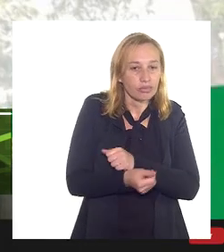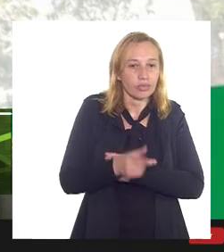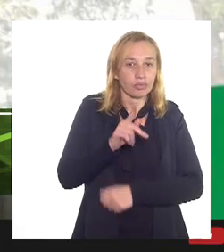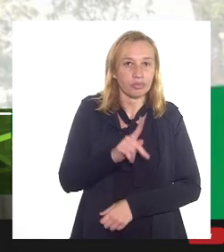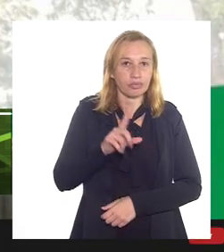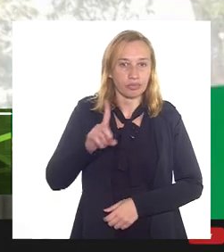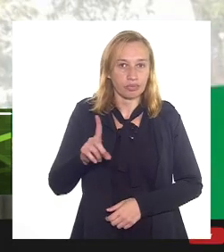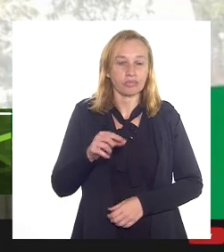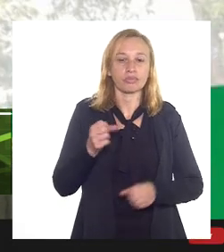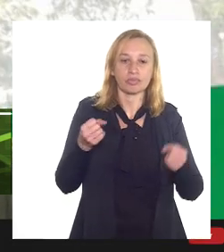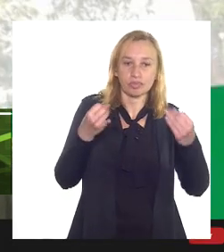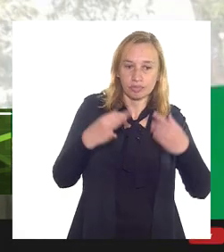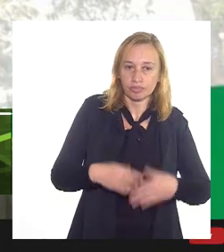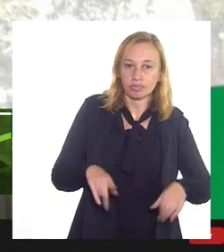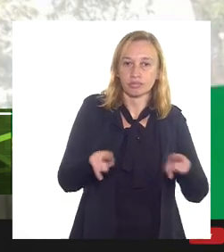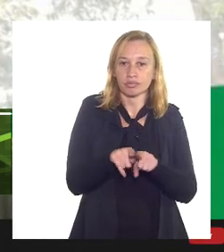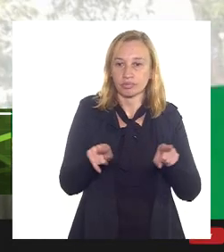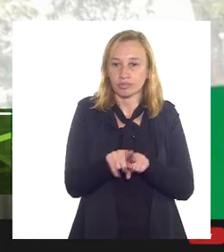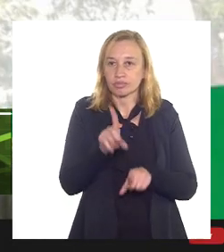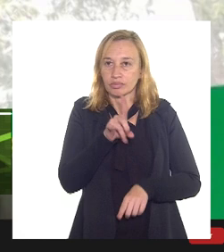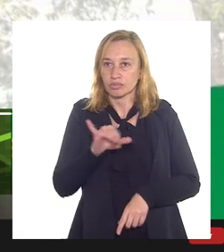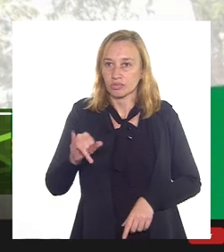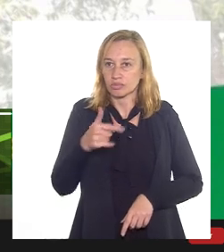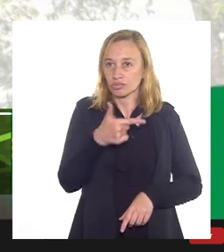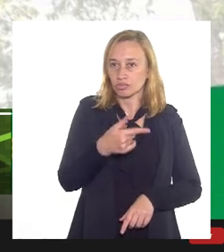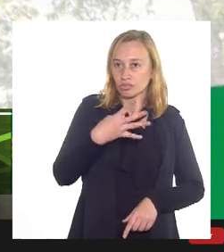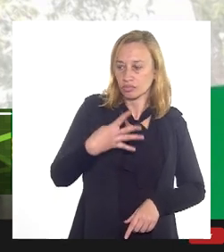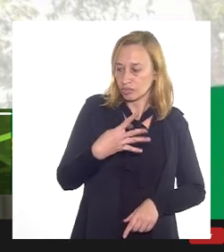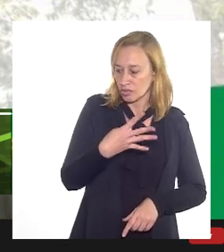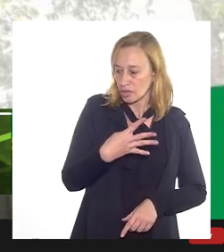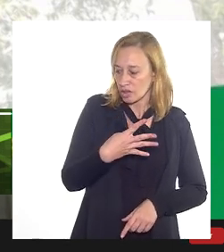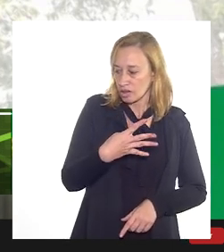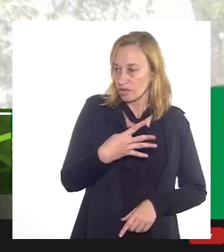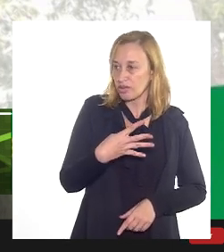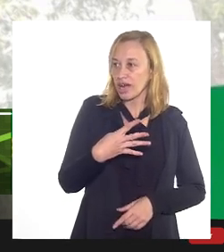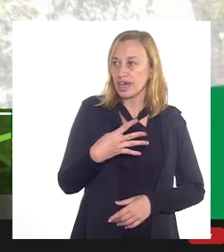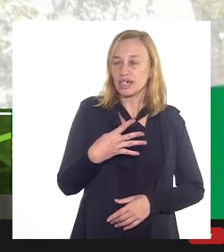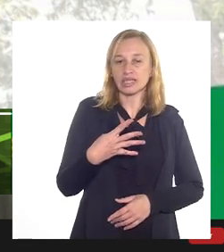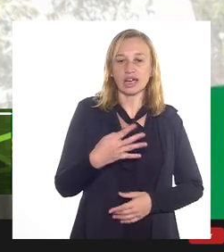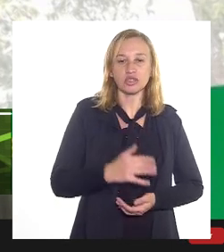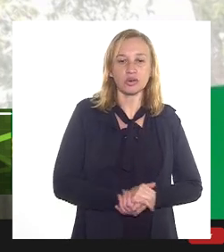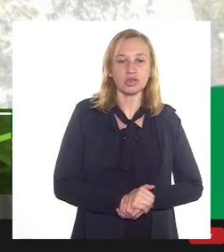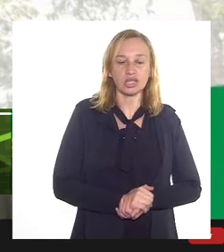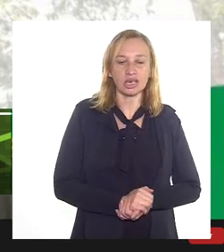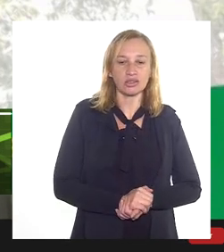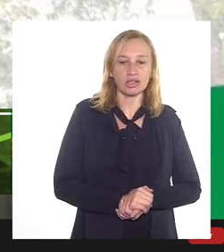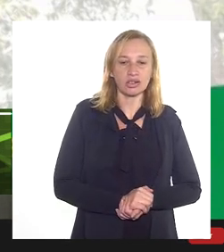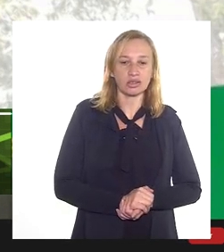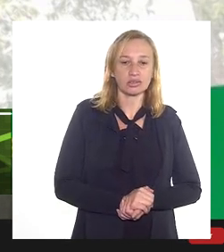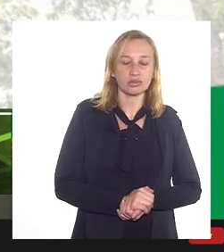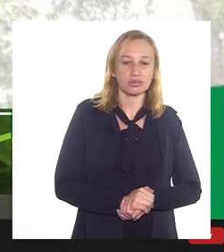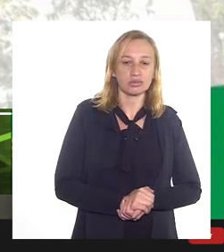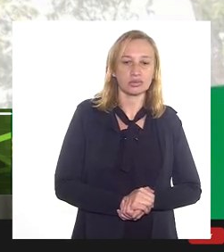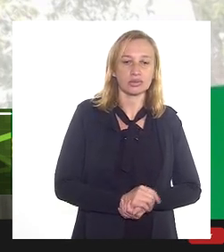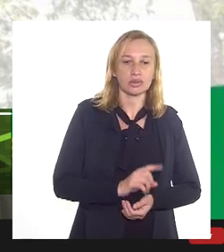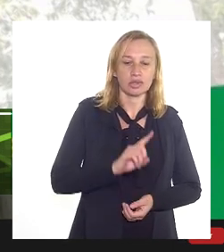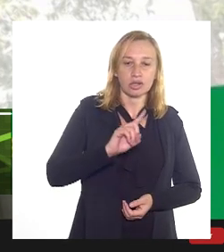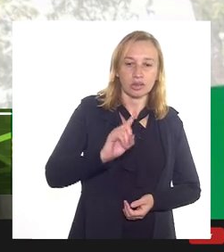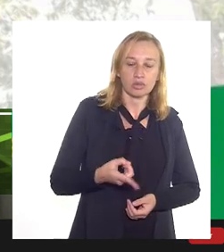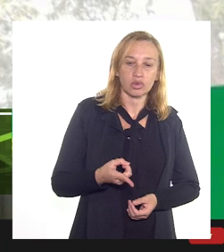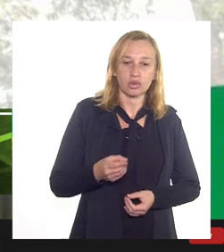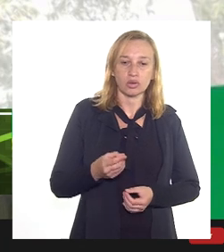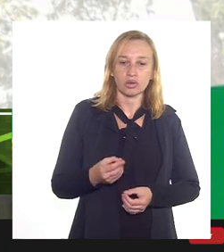&D, a gente explicou também aqui no dia 24, são investimentos, são mais de mil, enfim, convênios